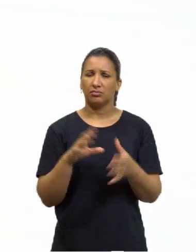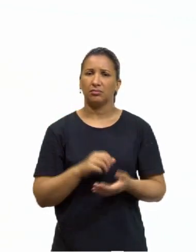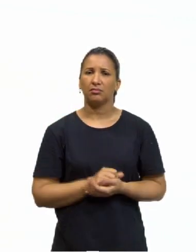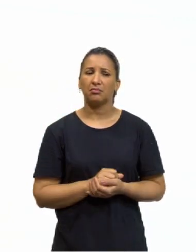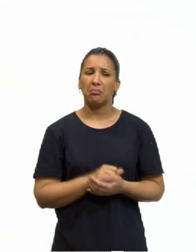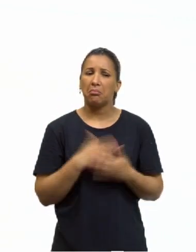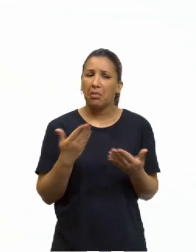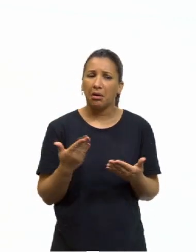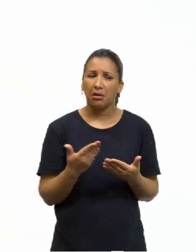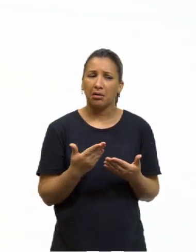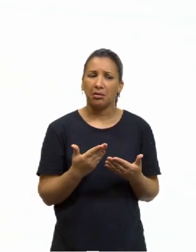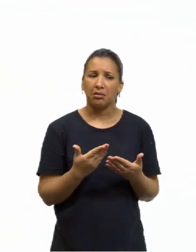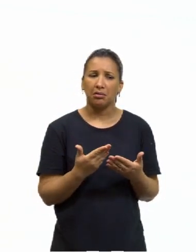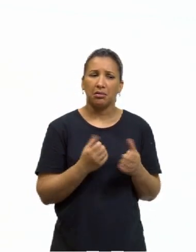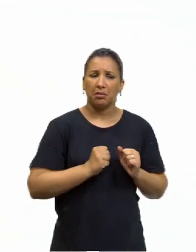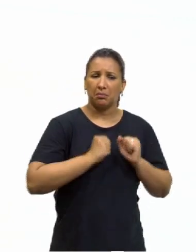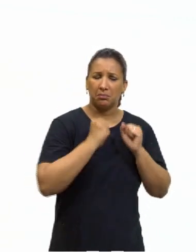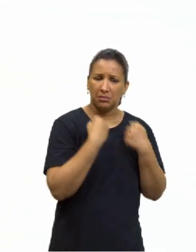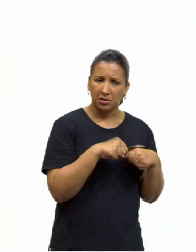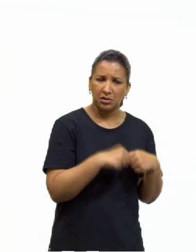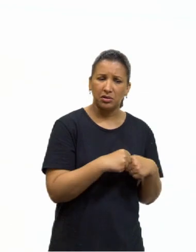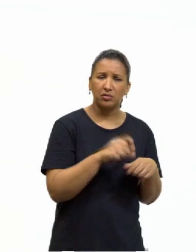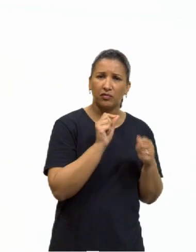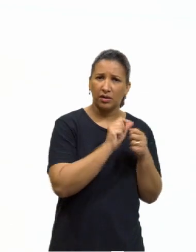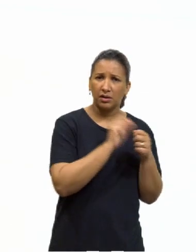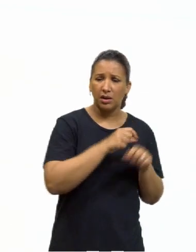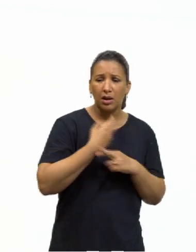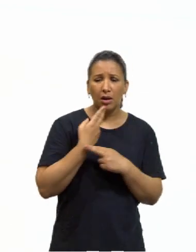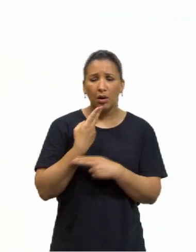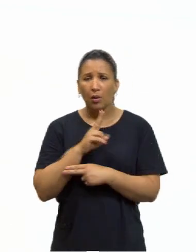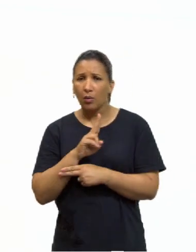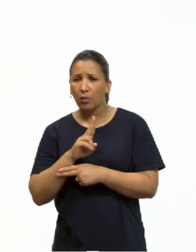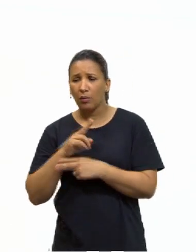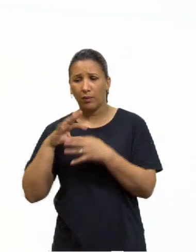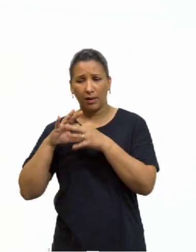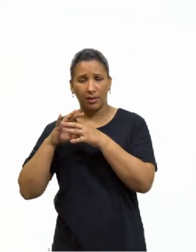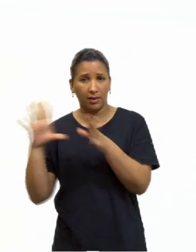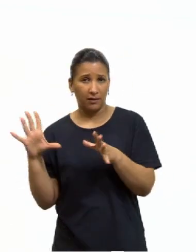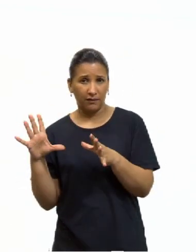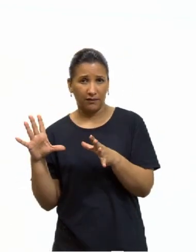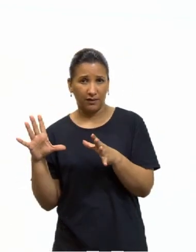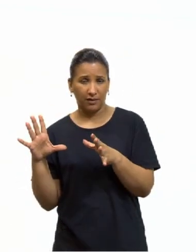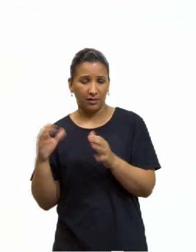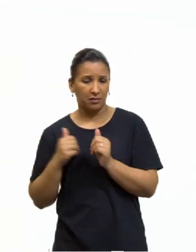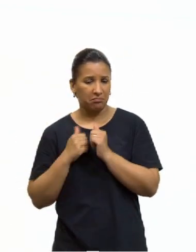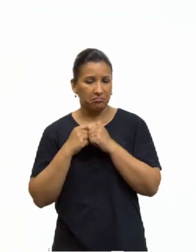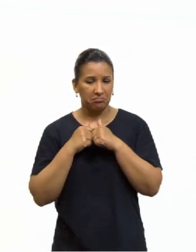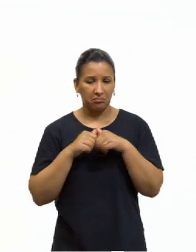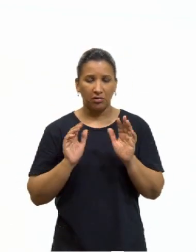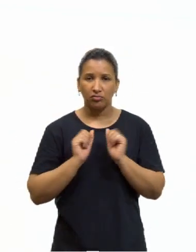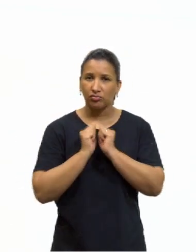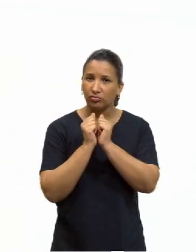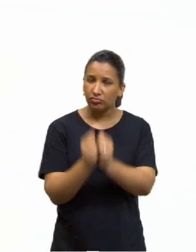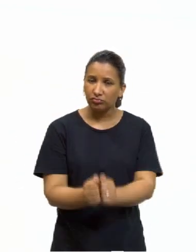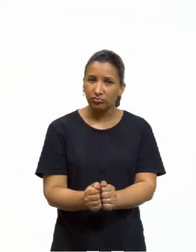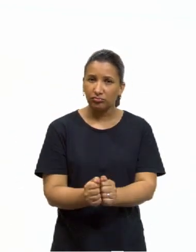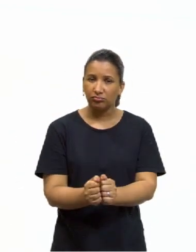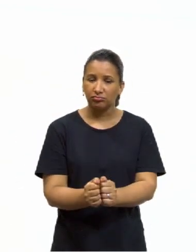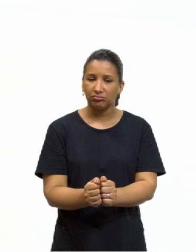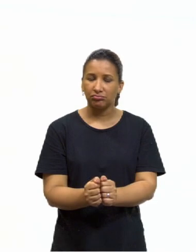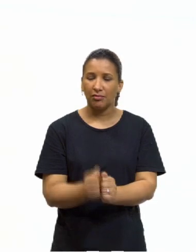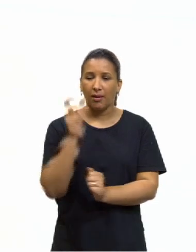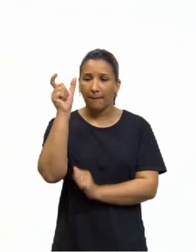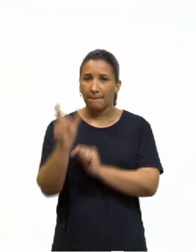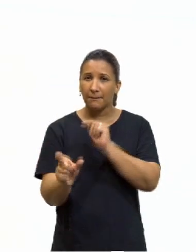Mas é um dever ou é a liberdade? Então, ela se confunde, ela está aí presente. O indivíduo que obedece a uma norma moral